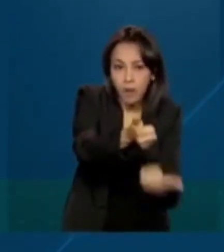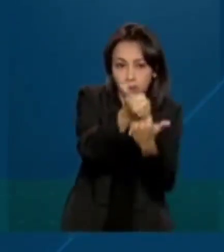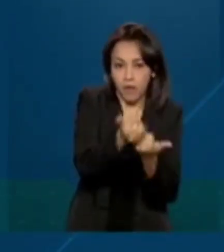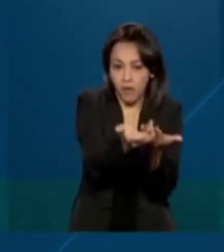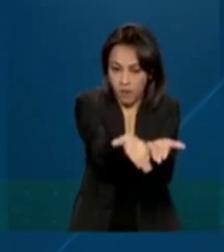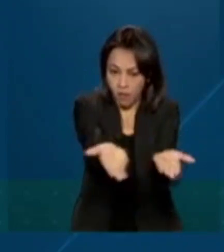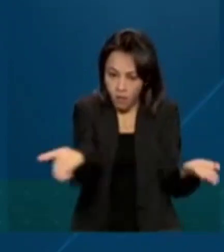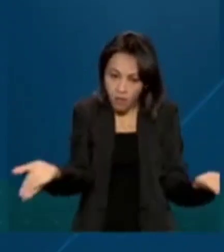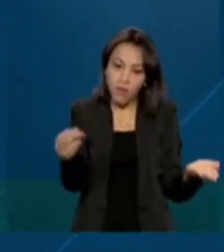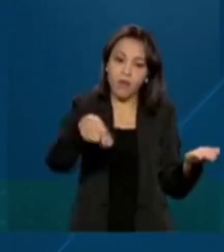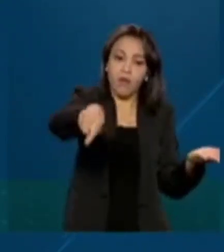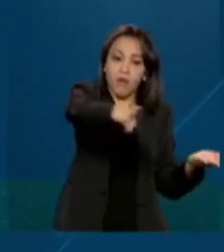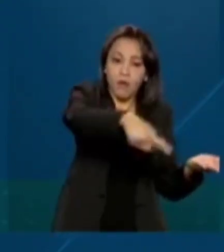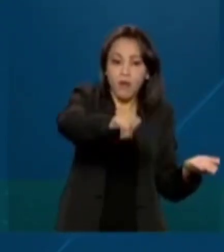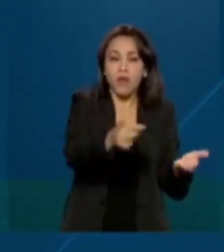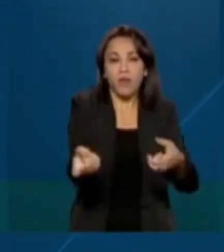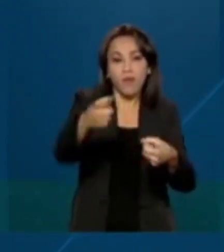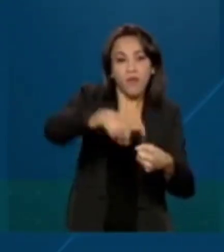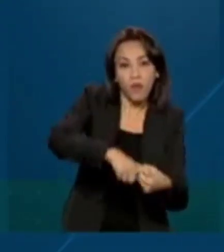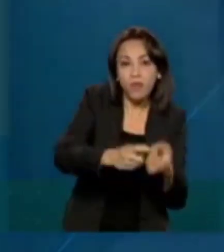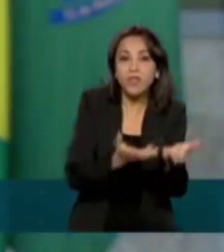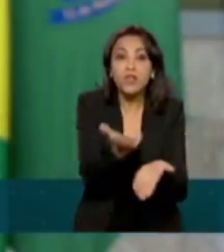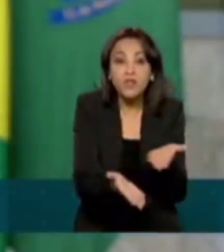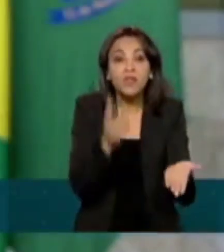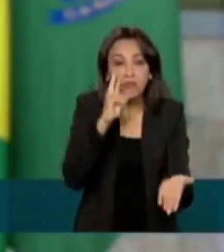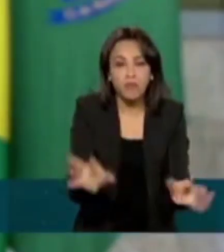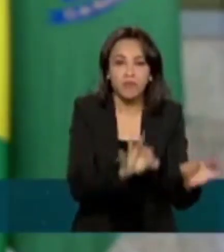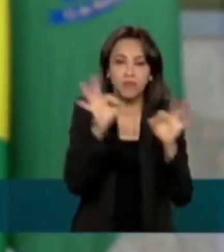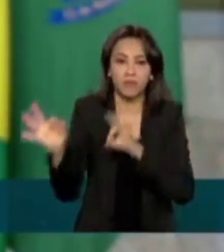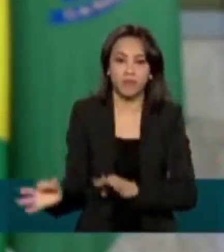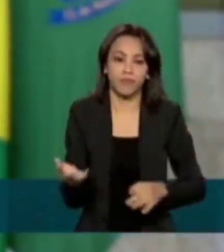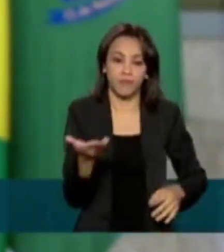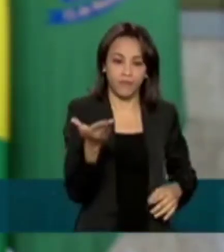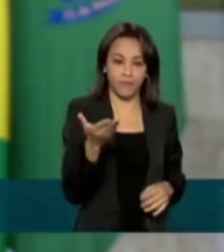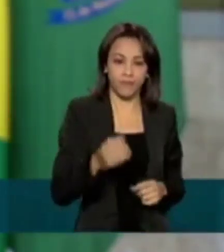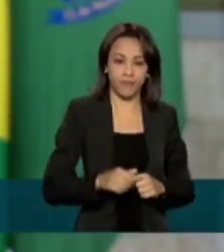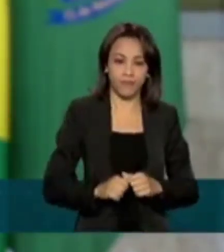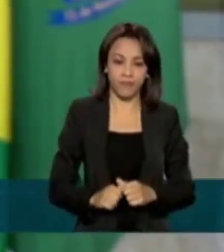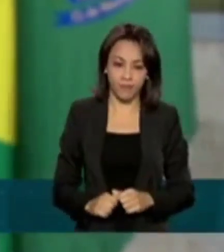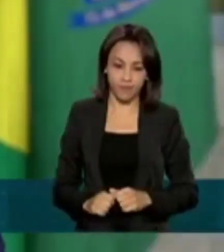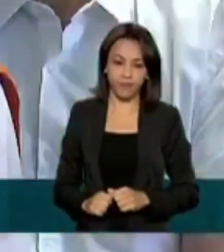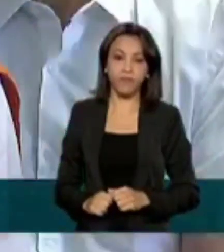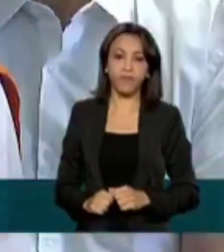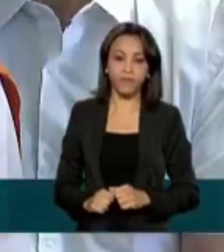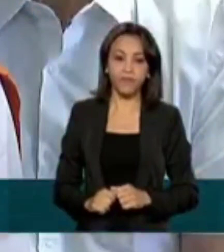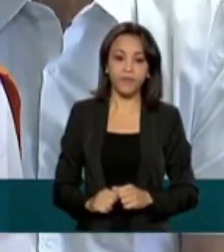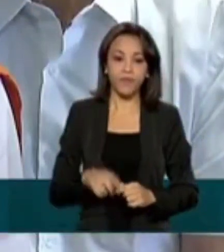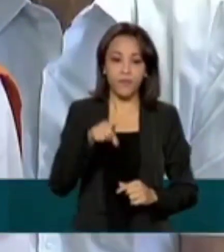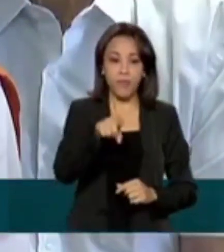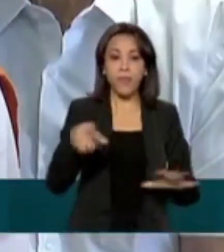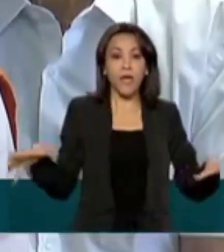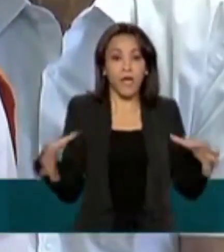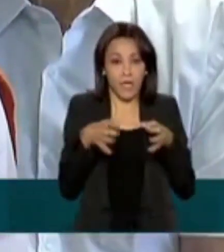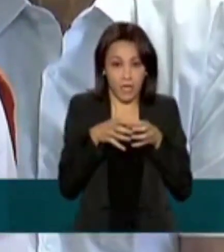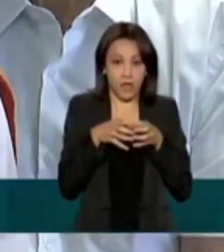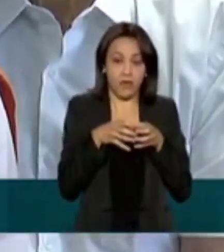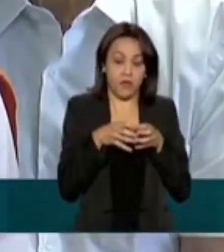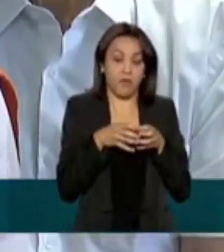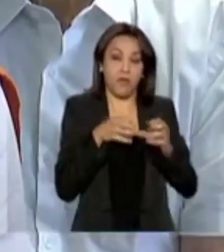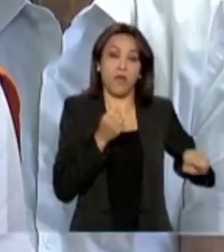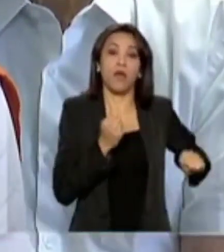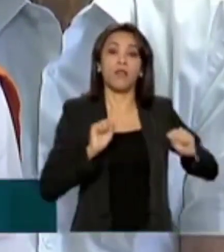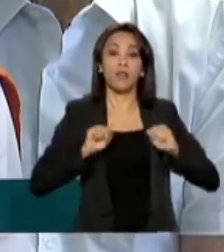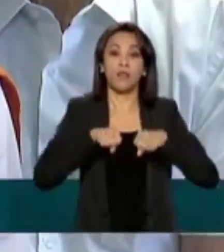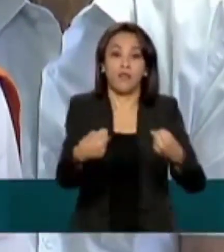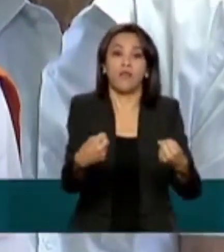restabelecimento de serviços essenciais. Vamos assistir. Tem uma equipe da Defesa Civil Nacional aqui comigo. Vai permanecer aqui